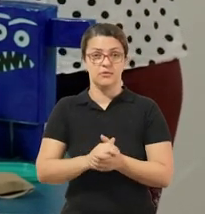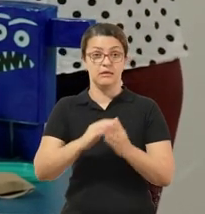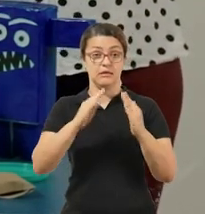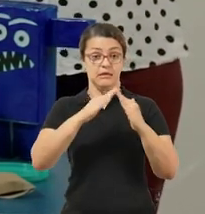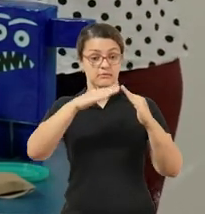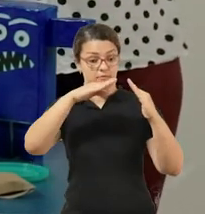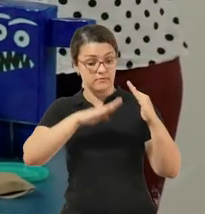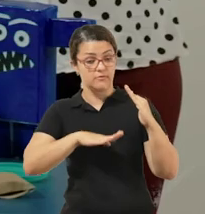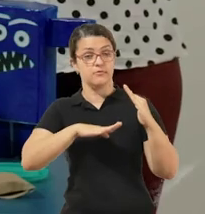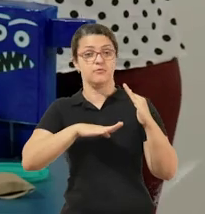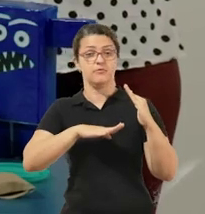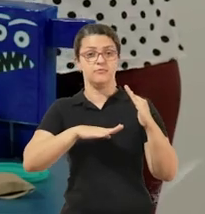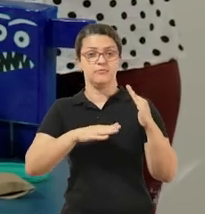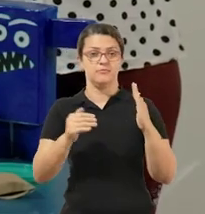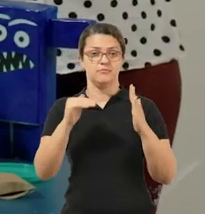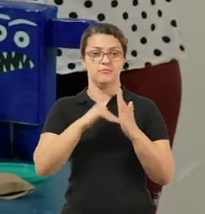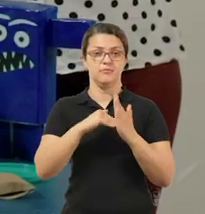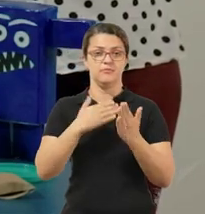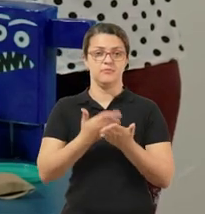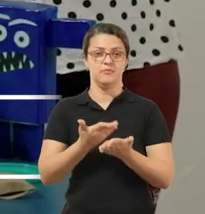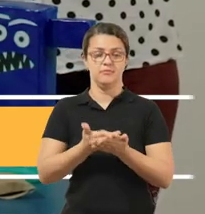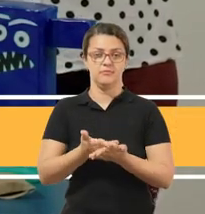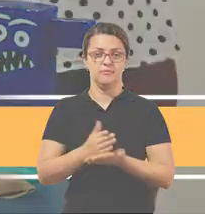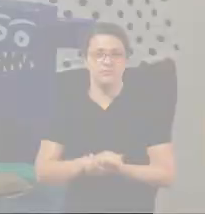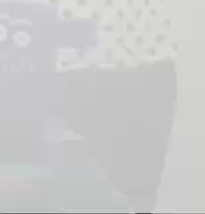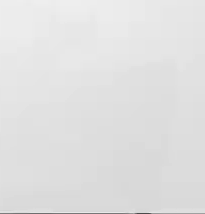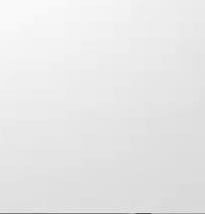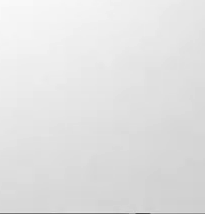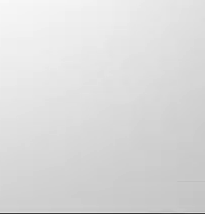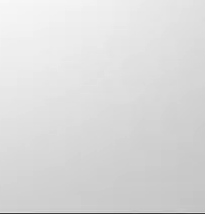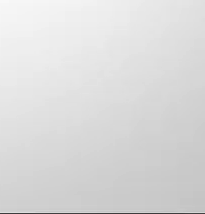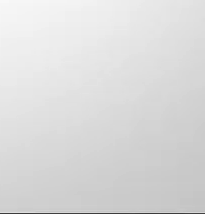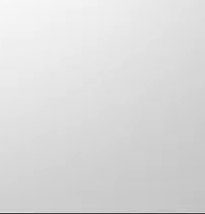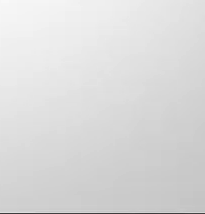fiquem em casa. Até a próxima aula!